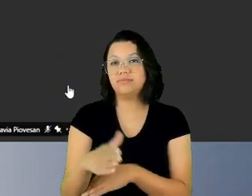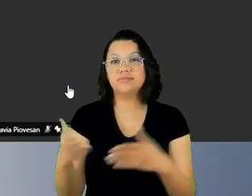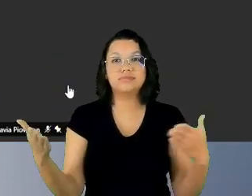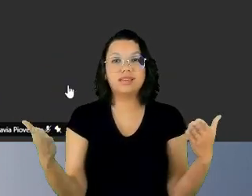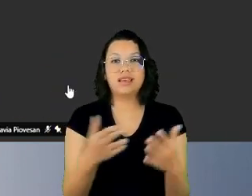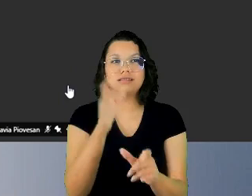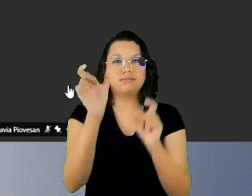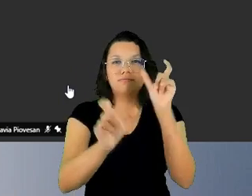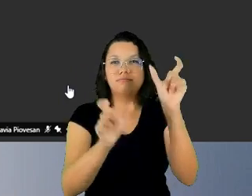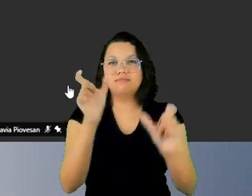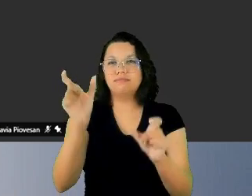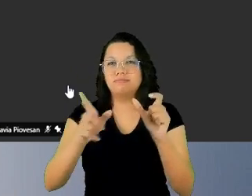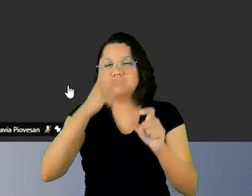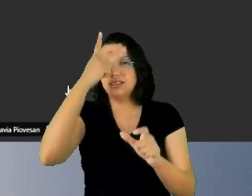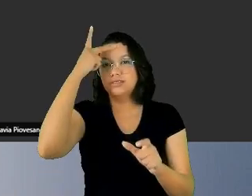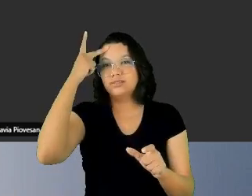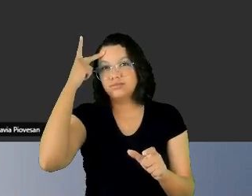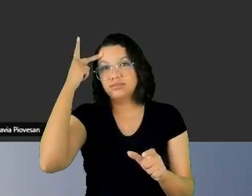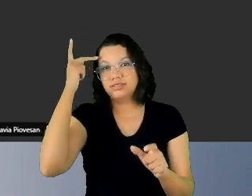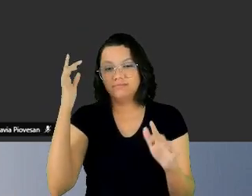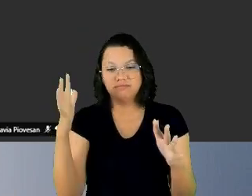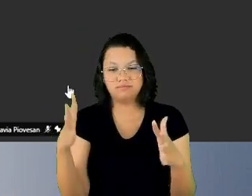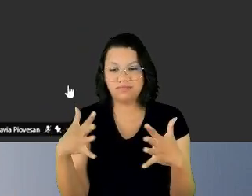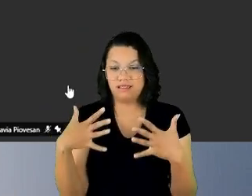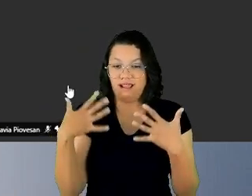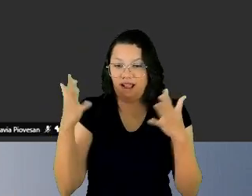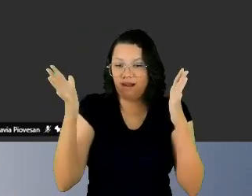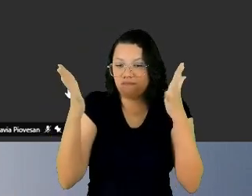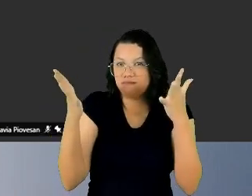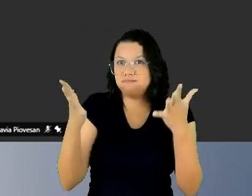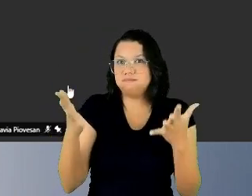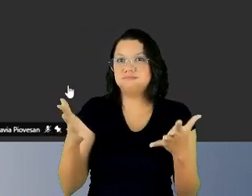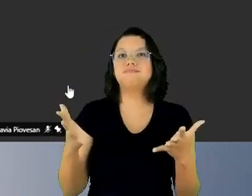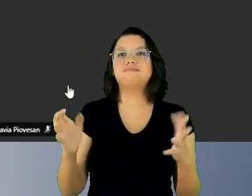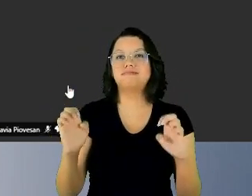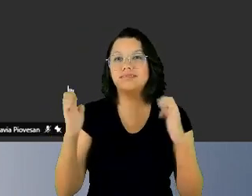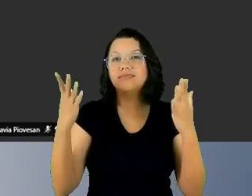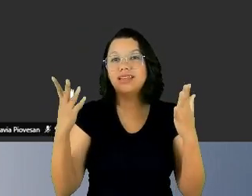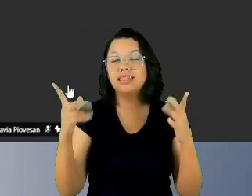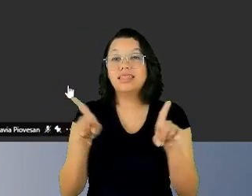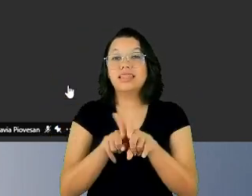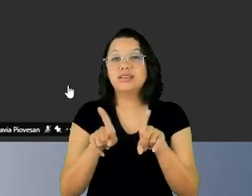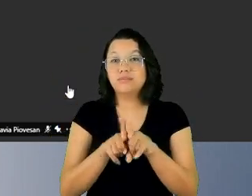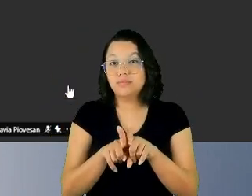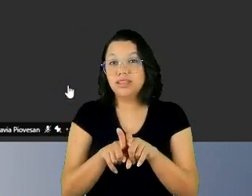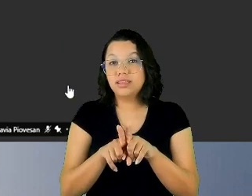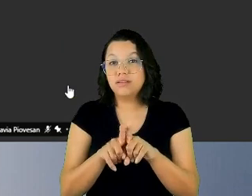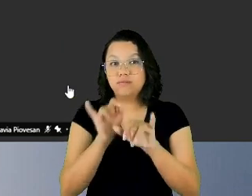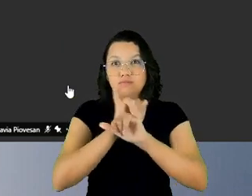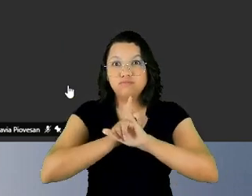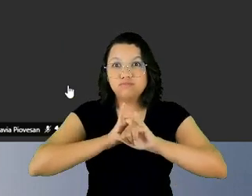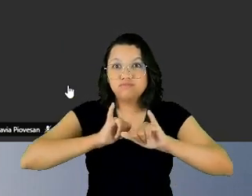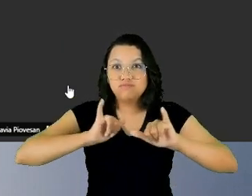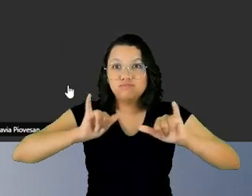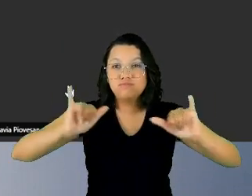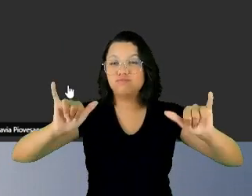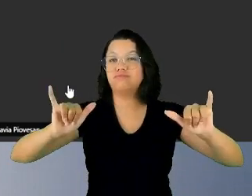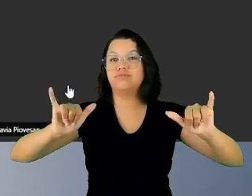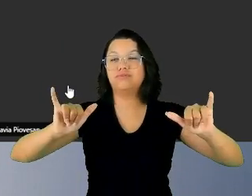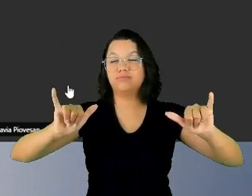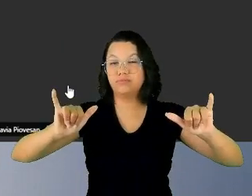e ainda pela repercussão que já se anuncia de vulto desde os primeiros momentos da divulgação